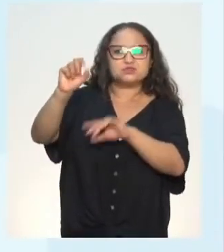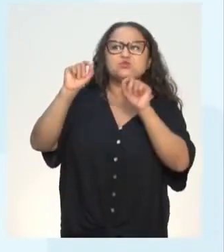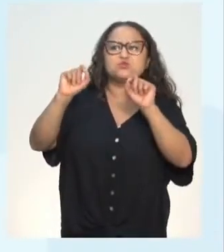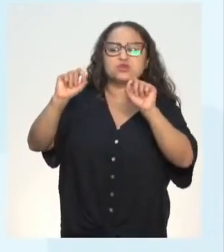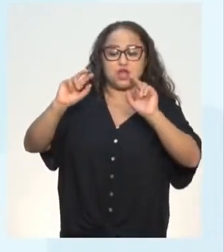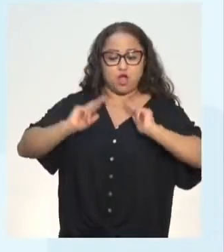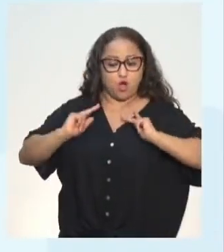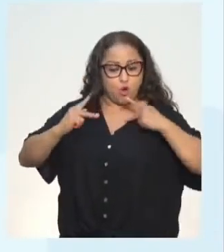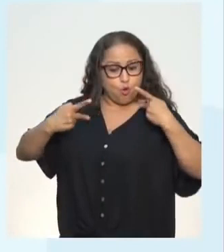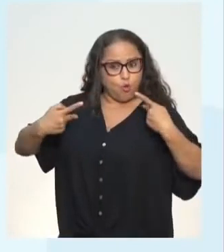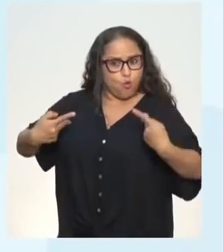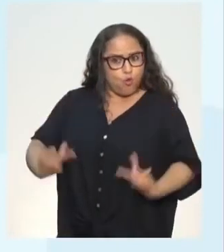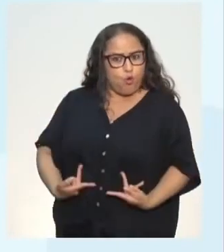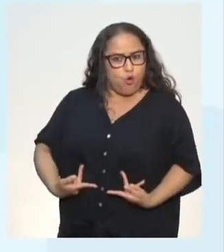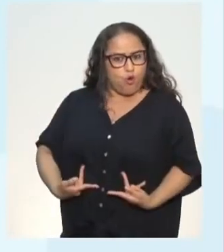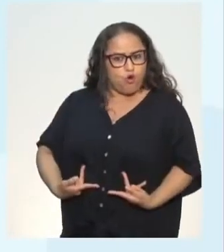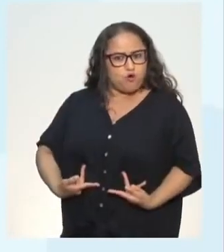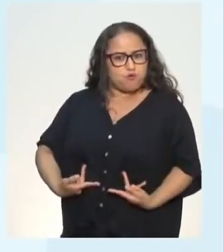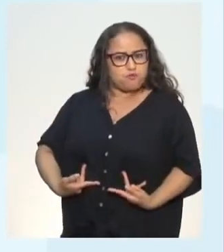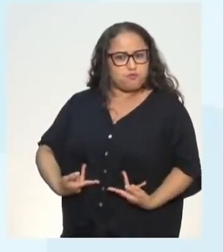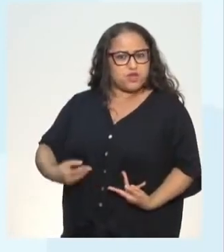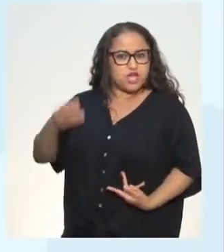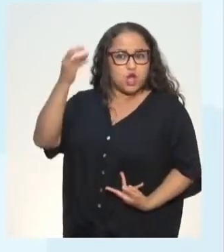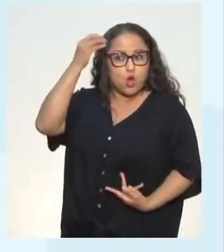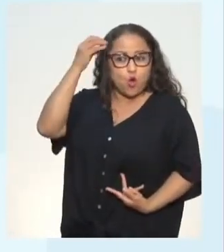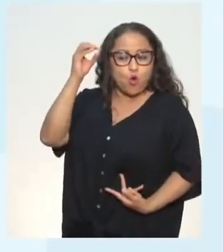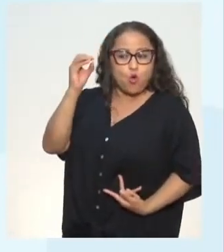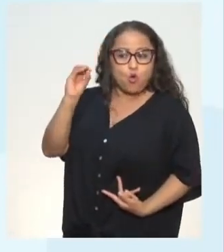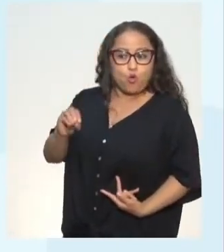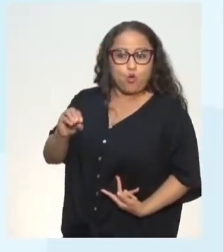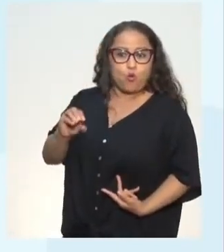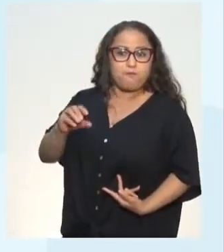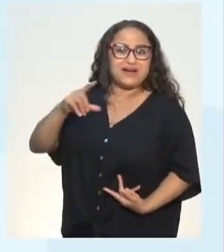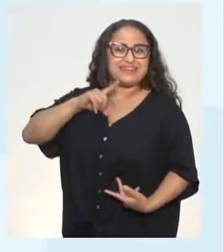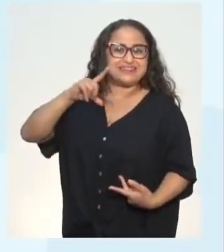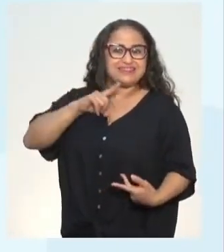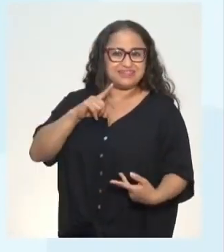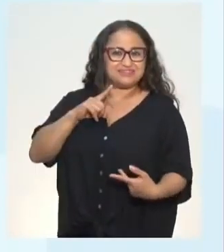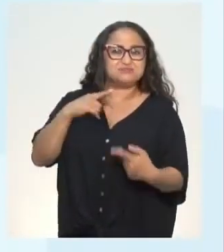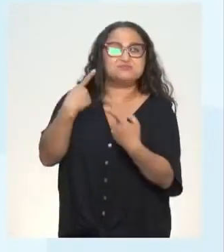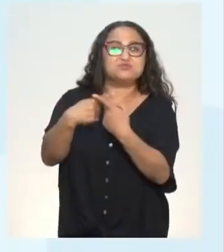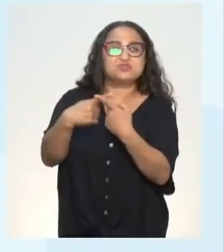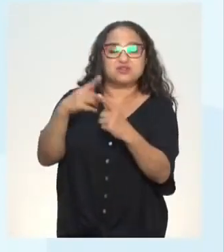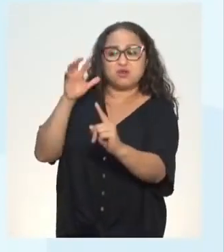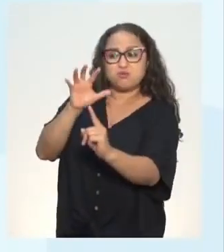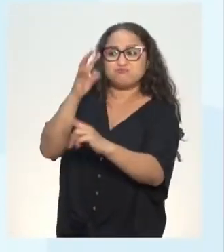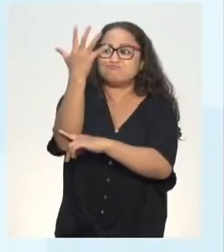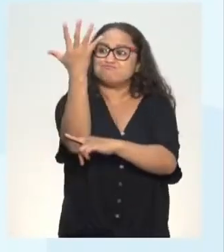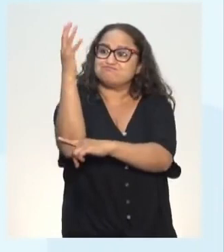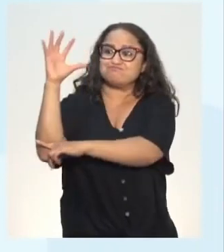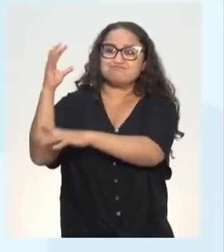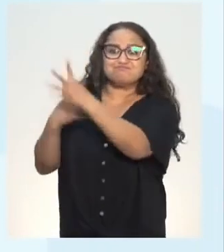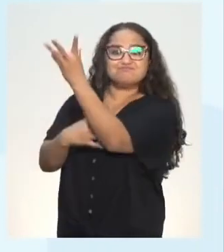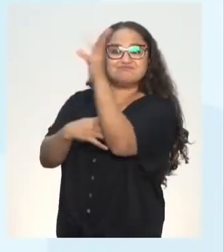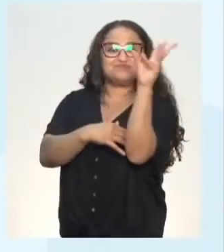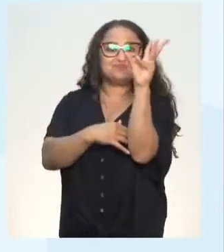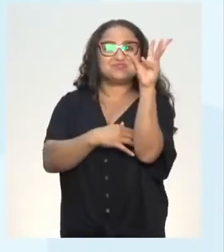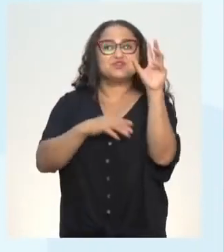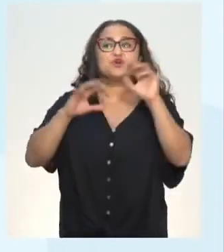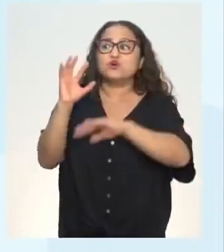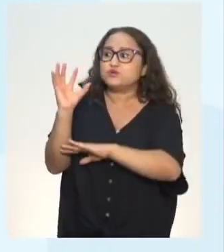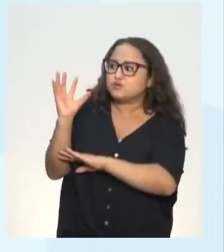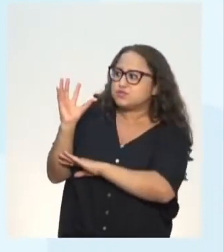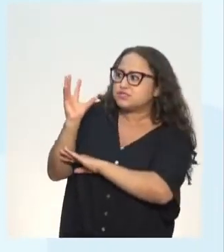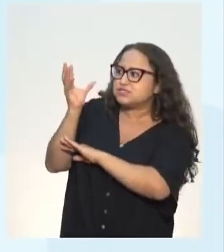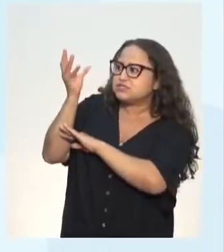homem causa no meio ambiente, alterações causadas pelo homem, o fenômeno,